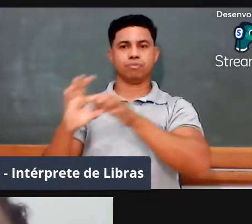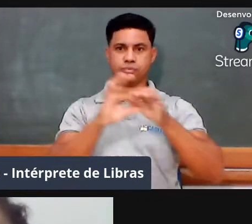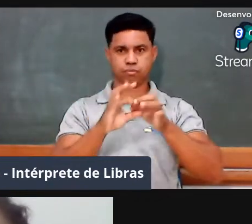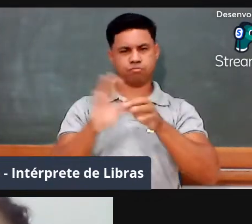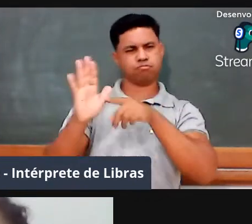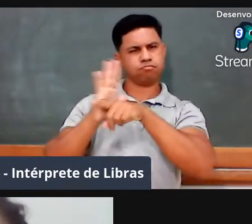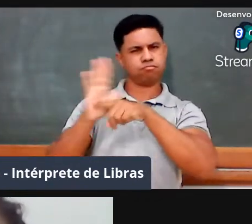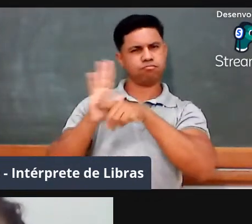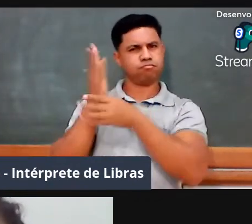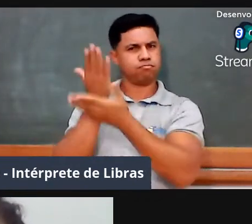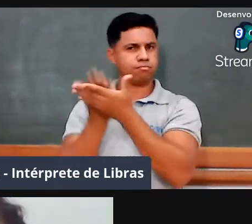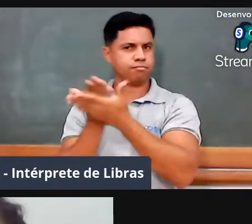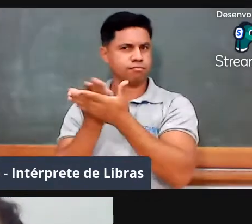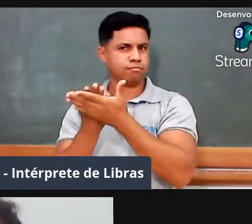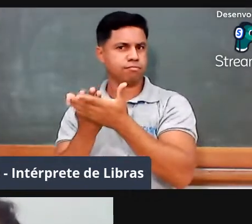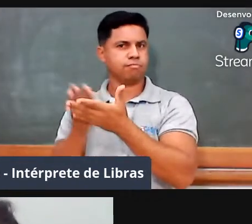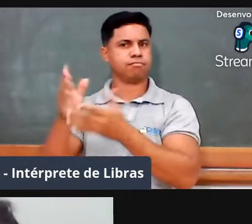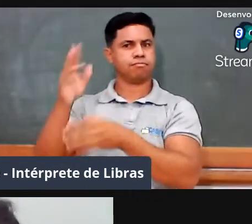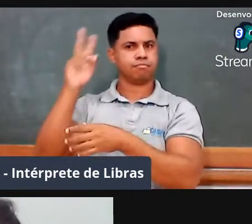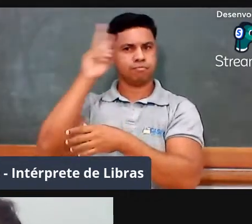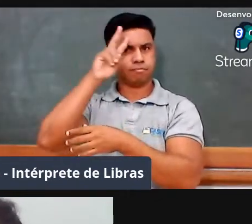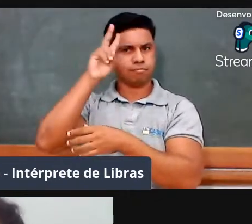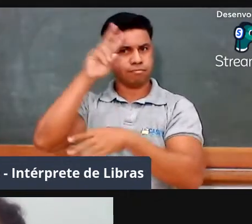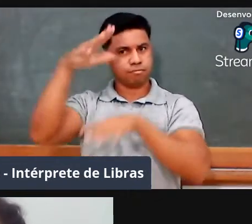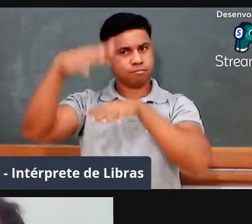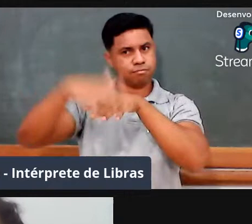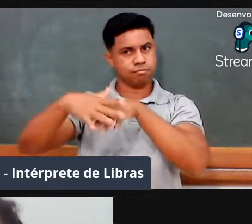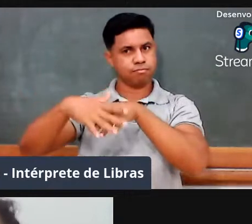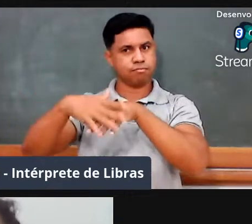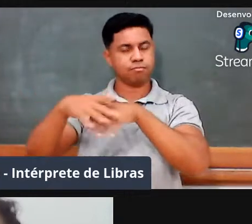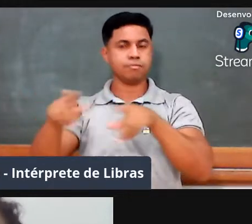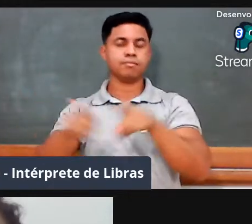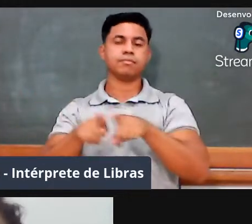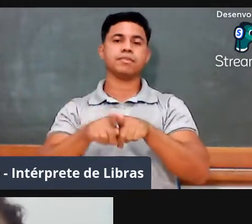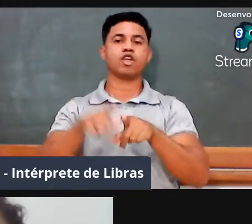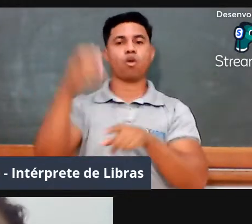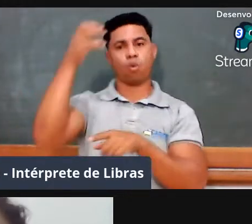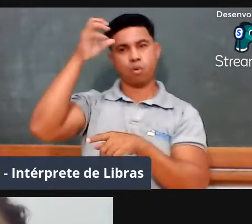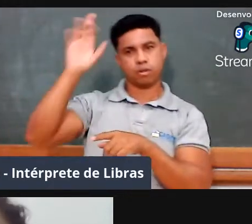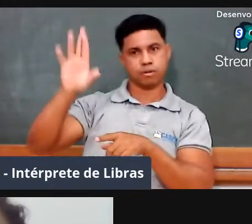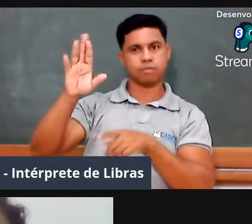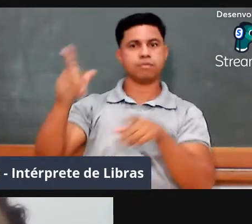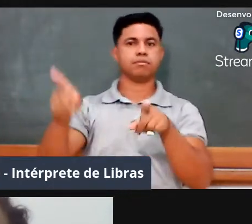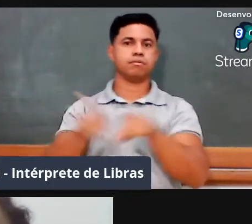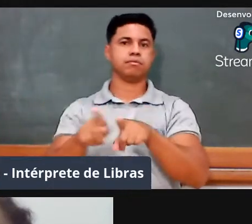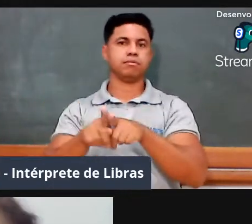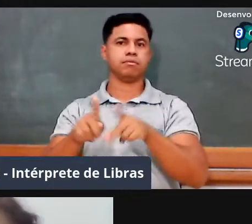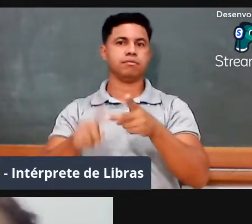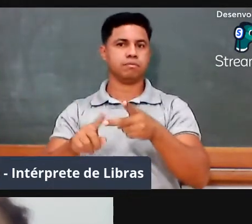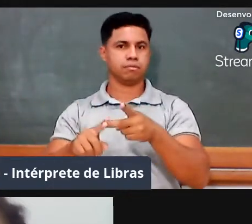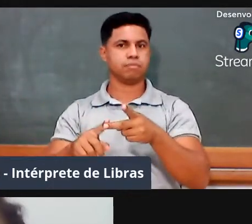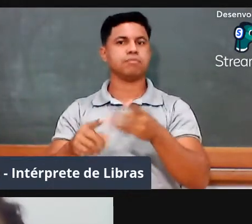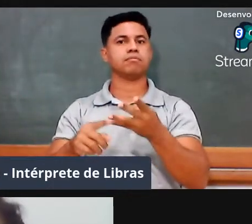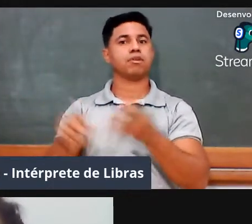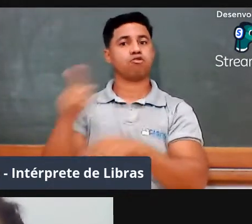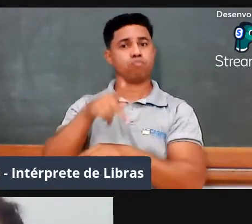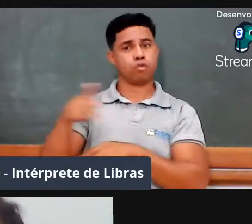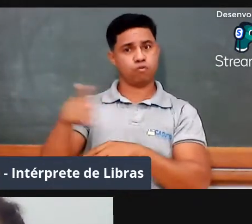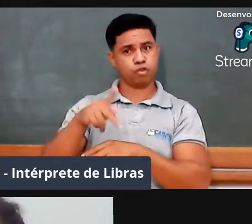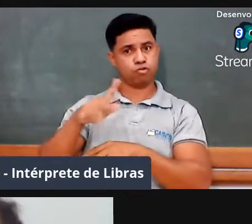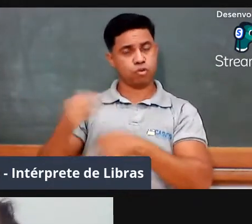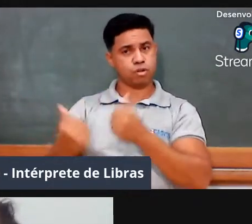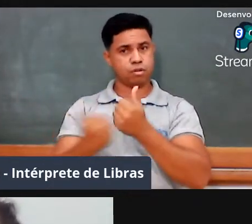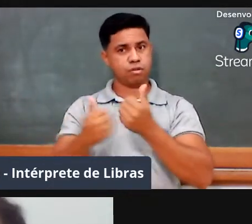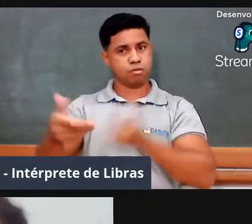História da Educação Matemática. Ele é coordenador do GEMAT São Paulo, é professor associado em